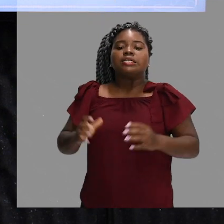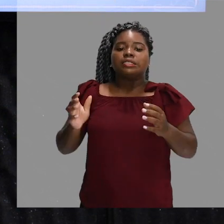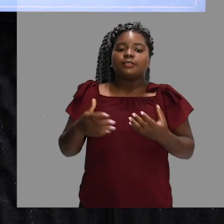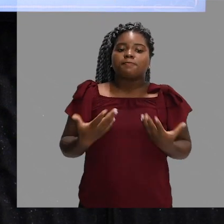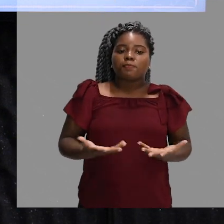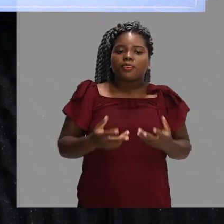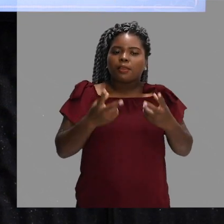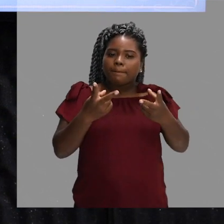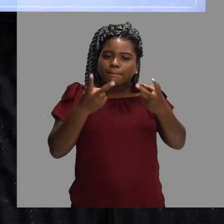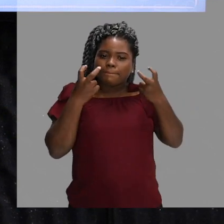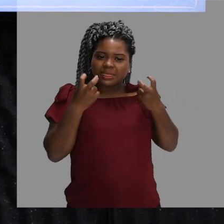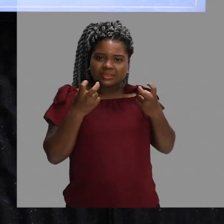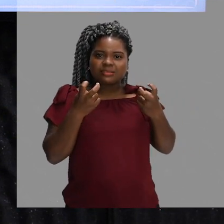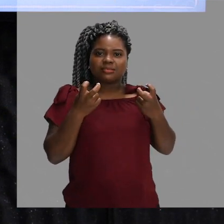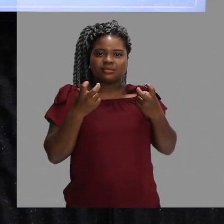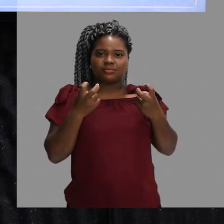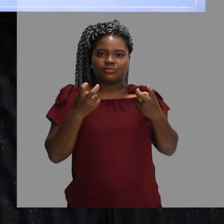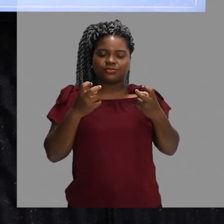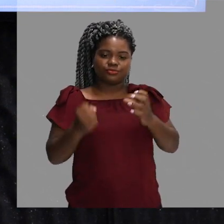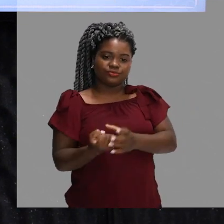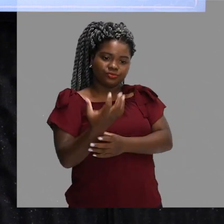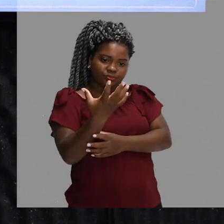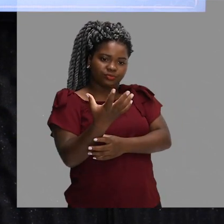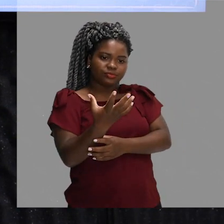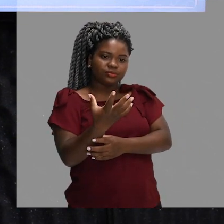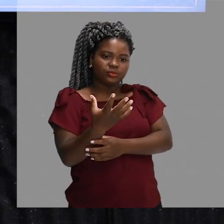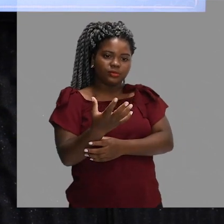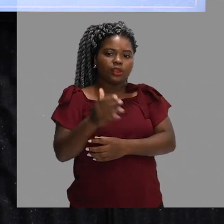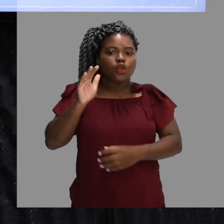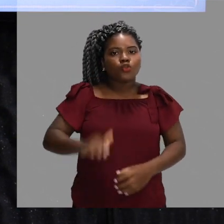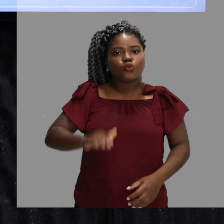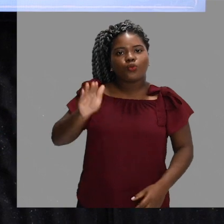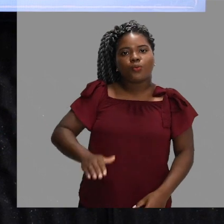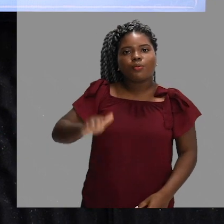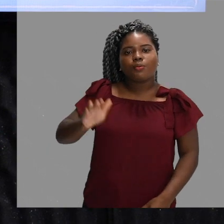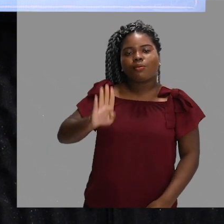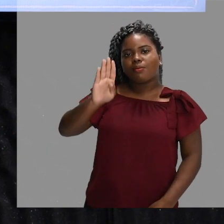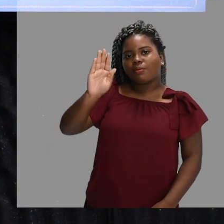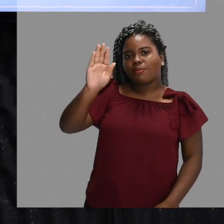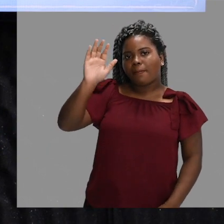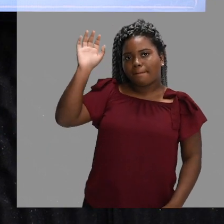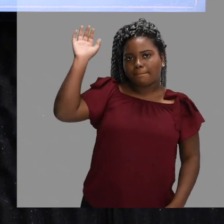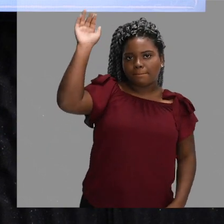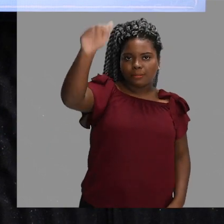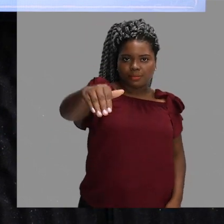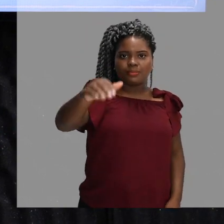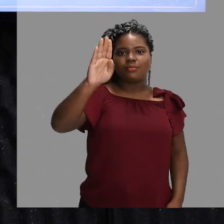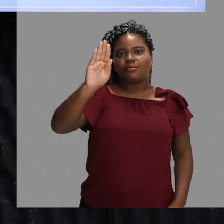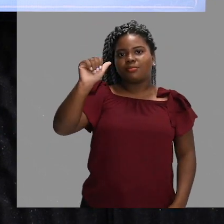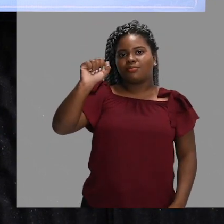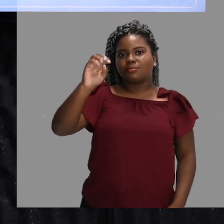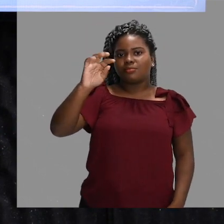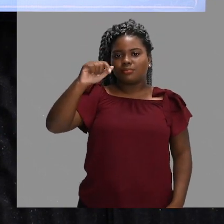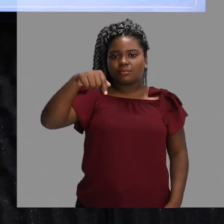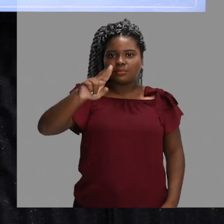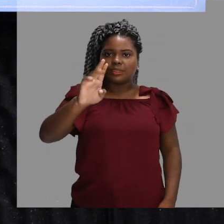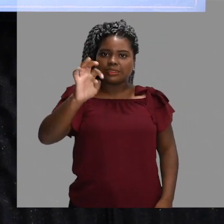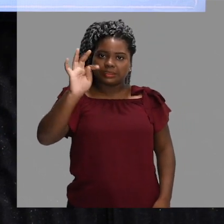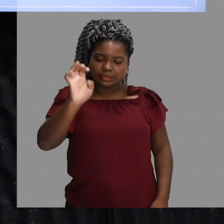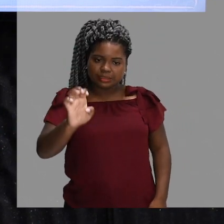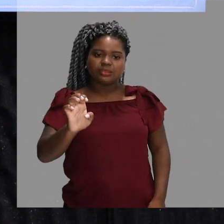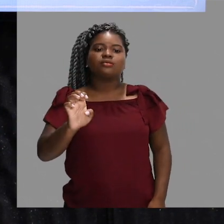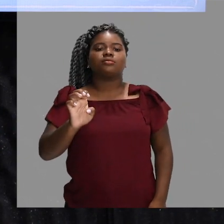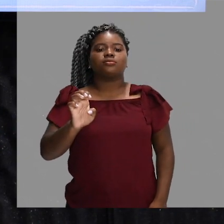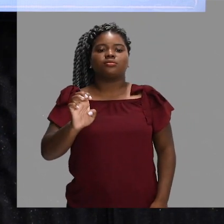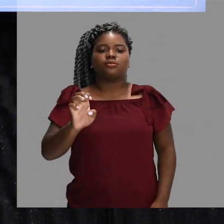entre a criação do basquetebol e a criação do vôleibol foi de apenas o quê? Quatro anos. Por que que